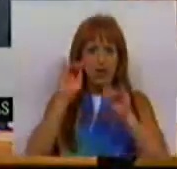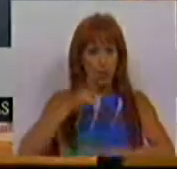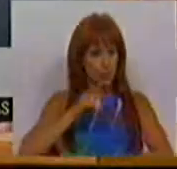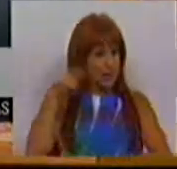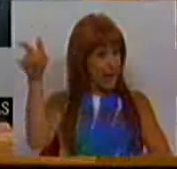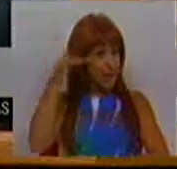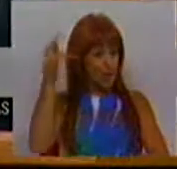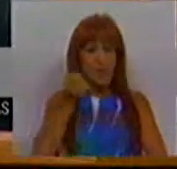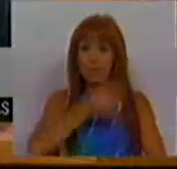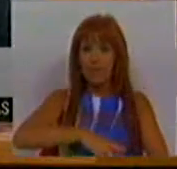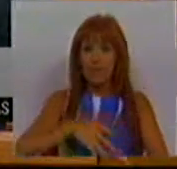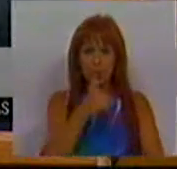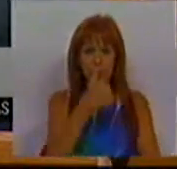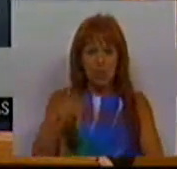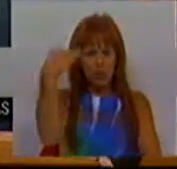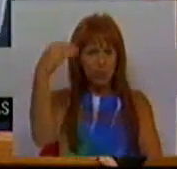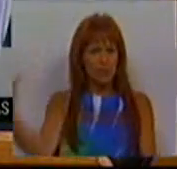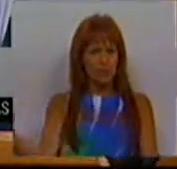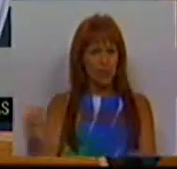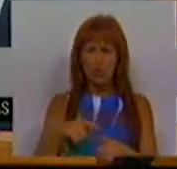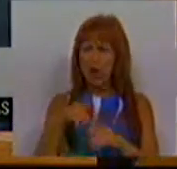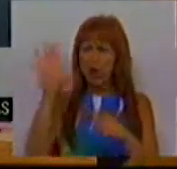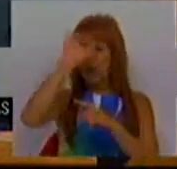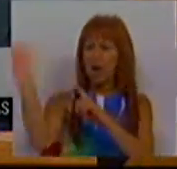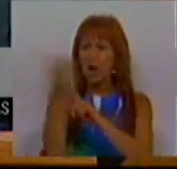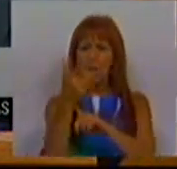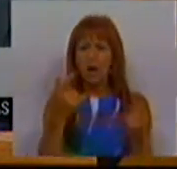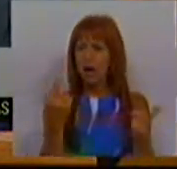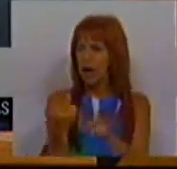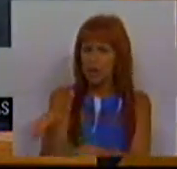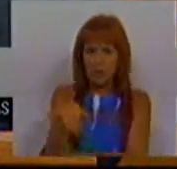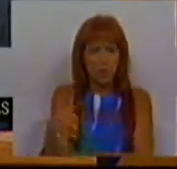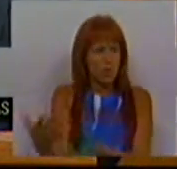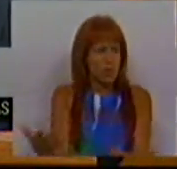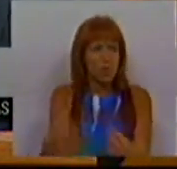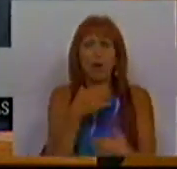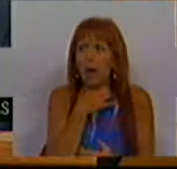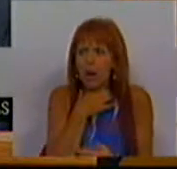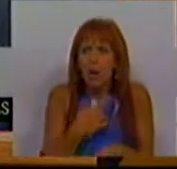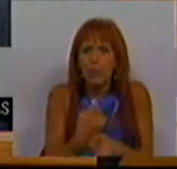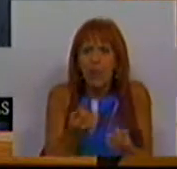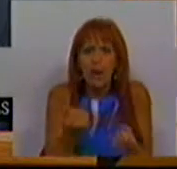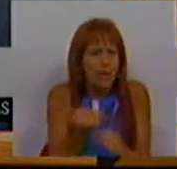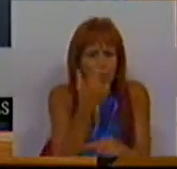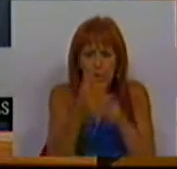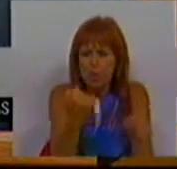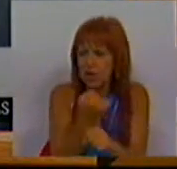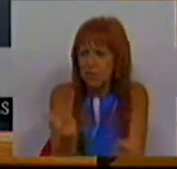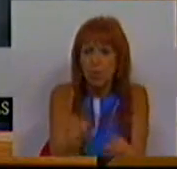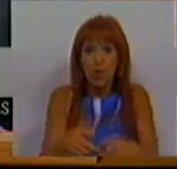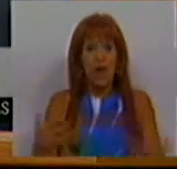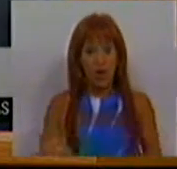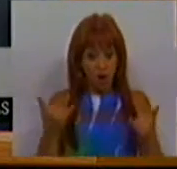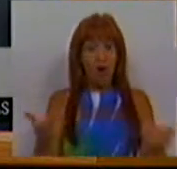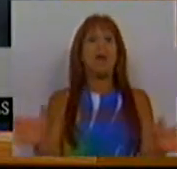português no estrangeiro, perdeu perto de 200 professores e aos conselhados que estão numa situação de ruptura por falta de funcionários, eis que agora